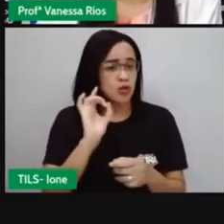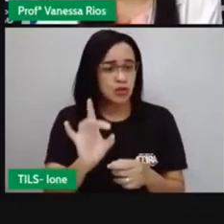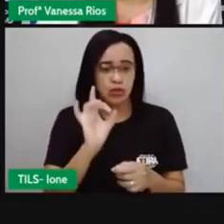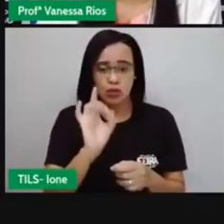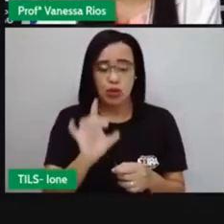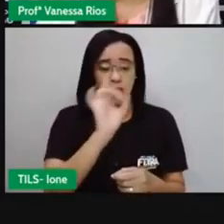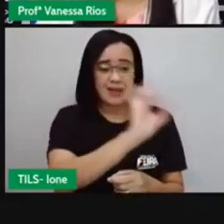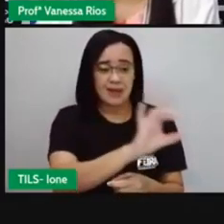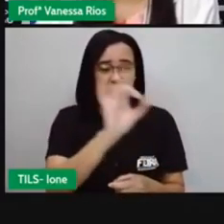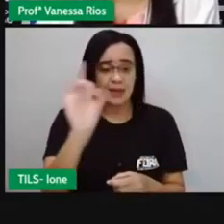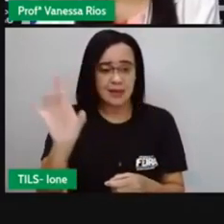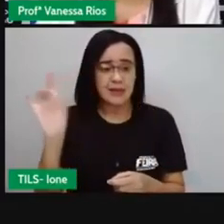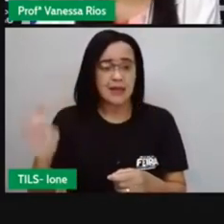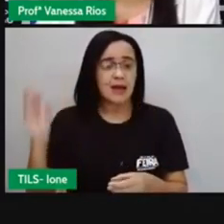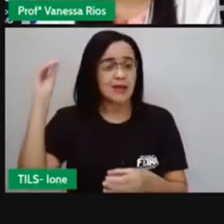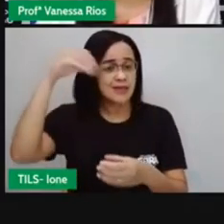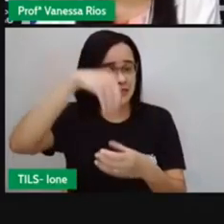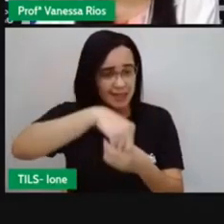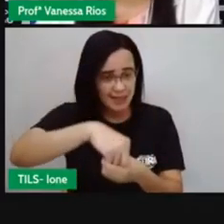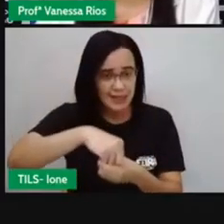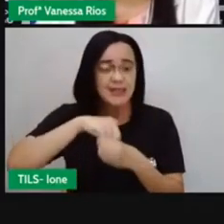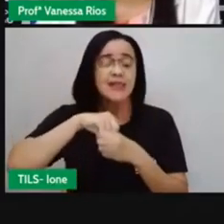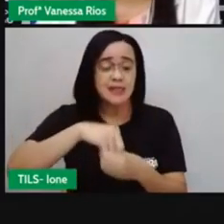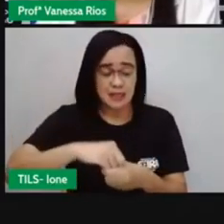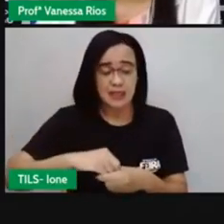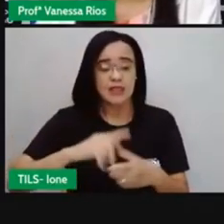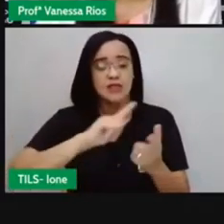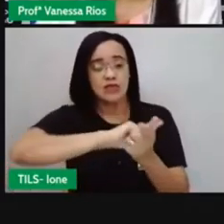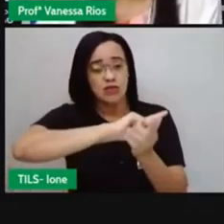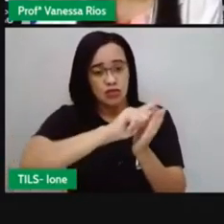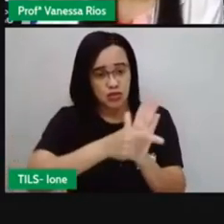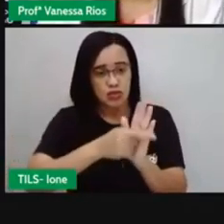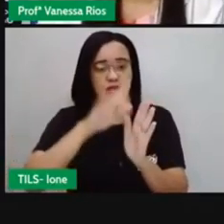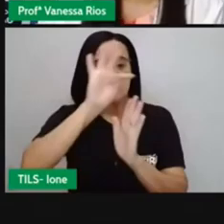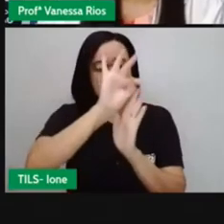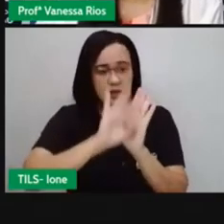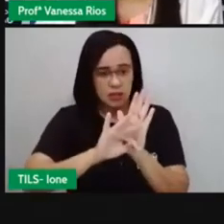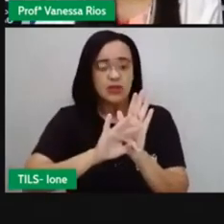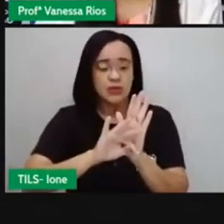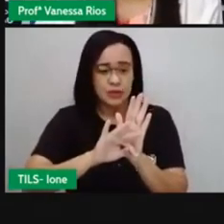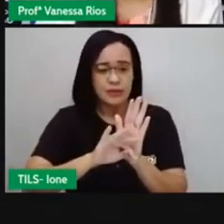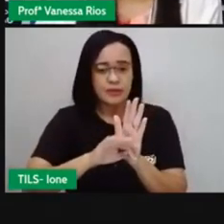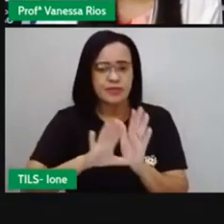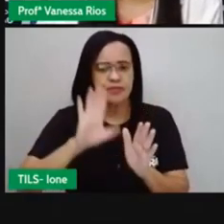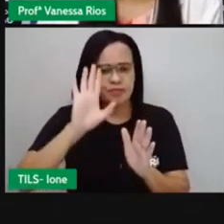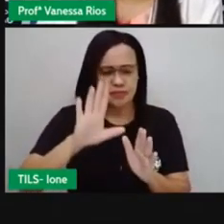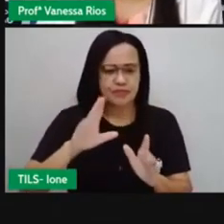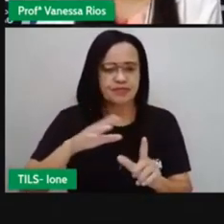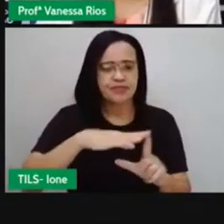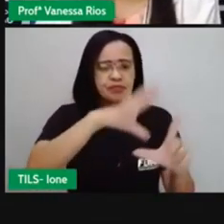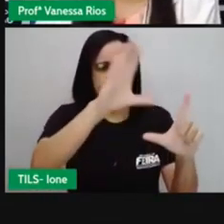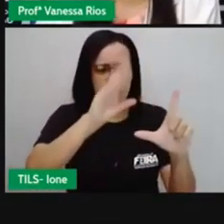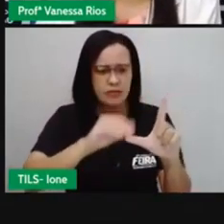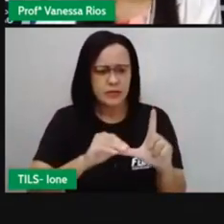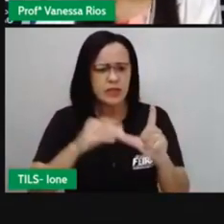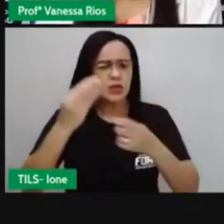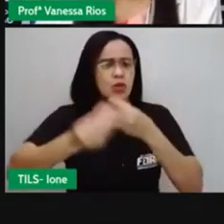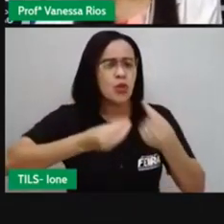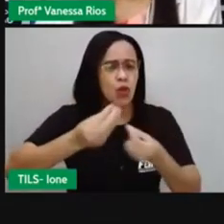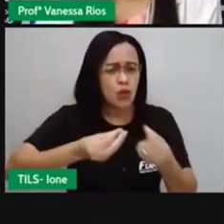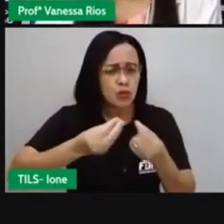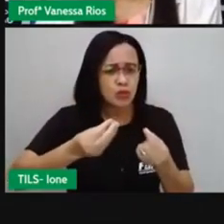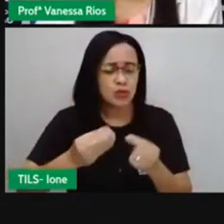dentro de um determinado gênero textual. No cartoon, existe aí a presença